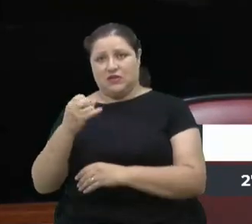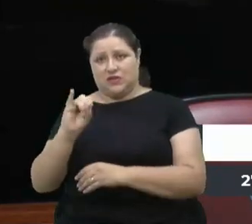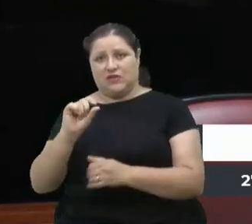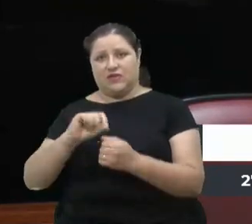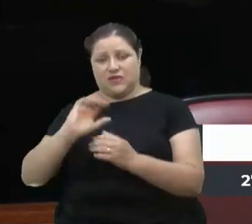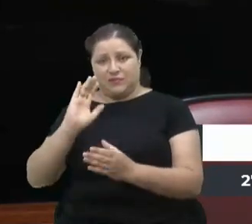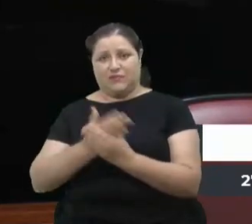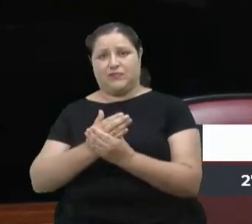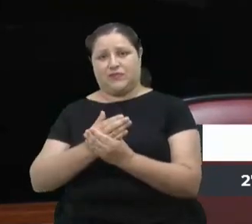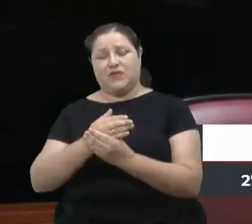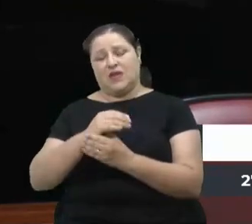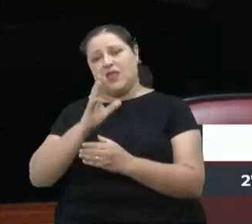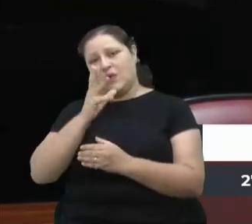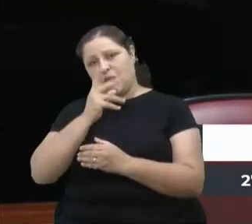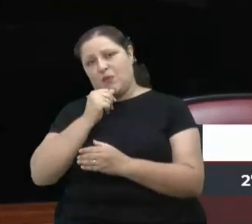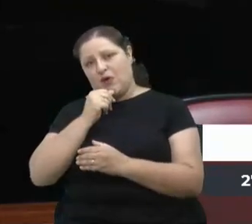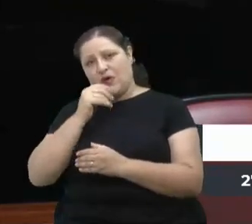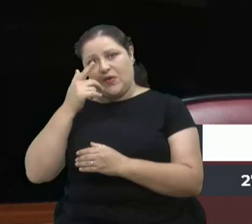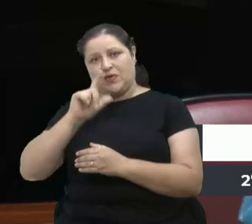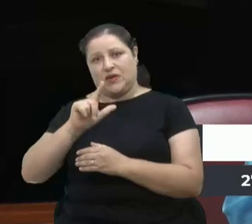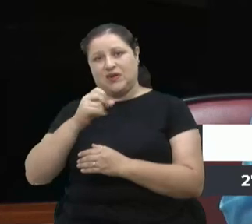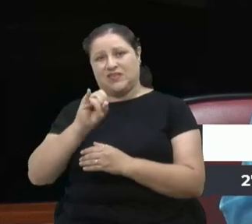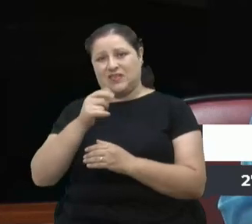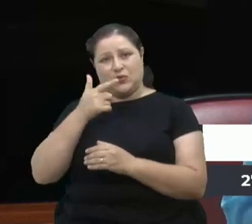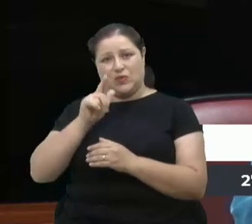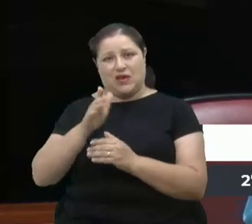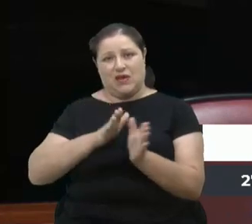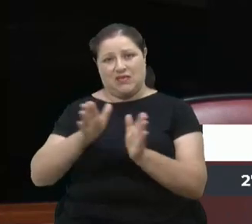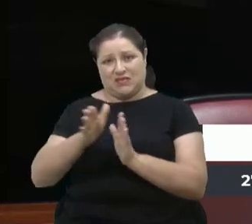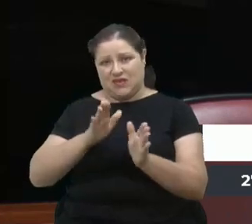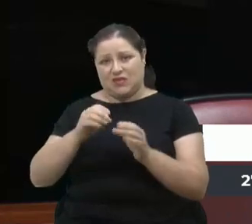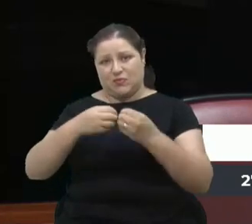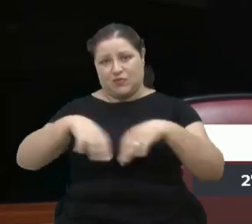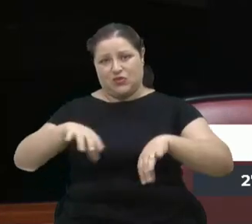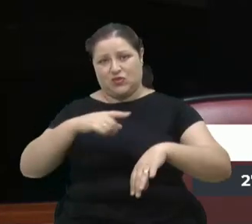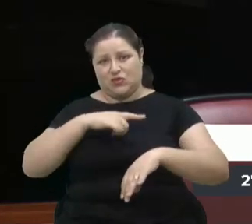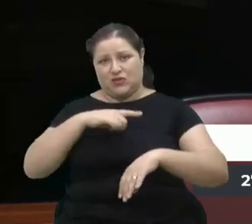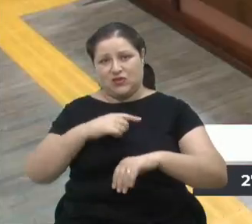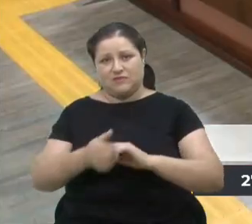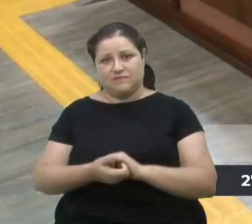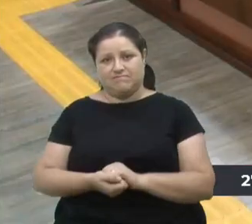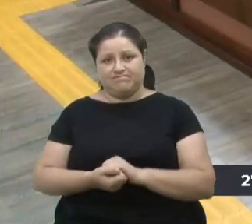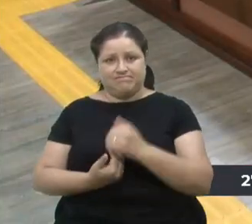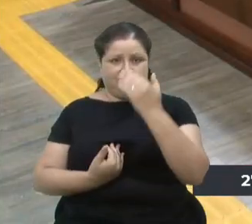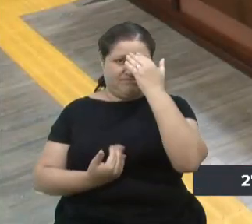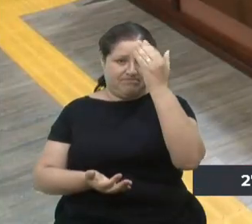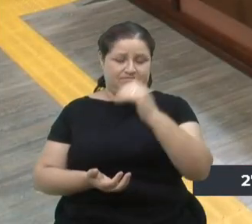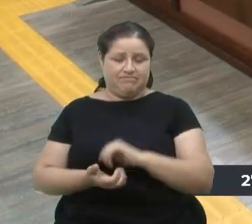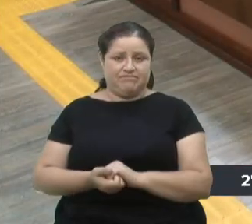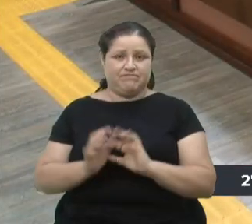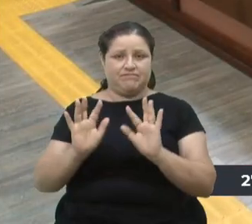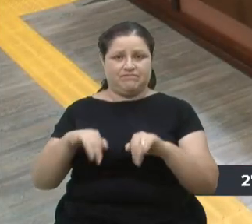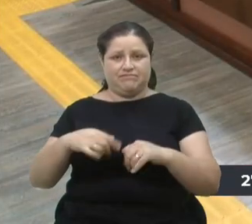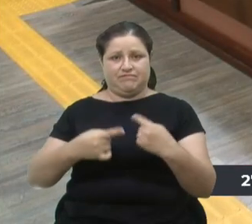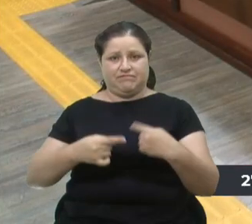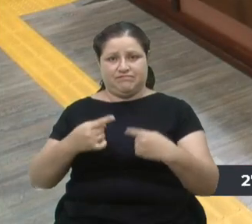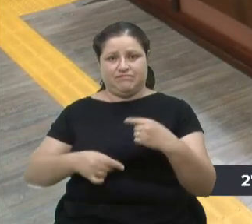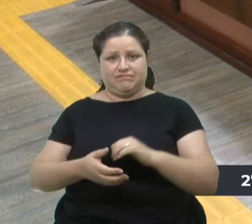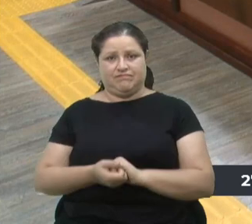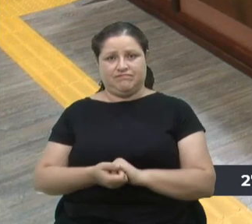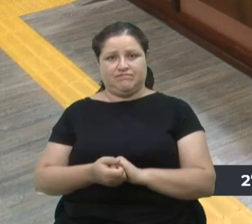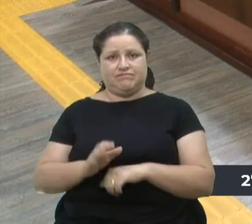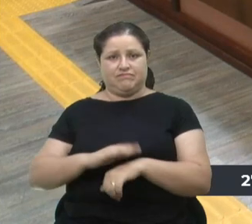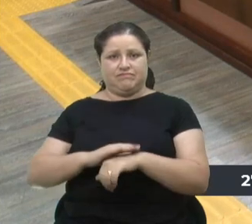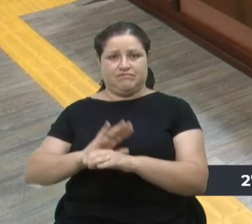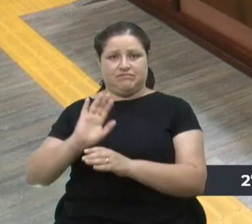leva. E quem não tem acesso, acaba ficando prejudicado. Obrigada, senhor presidente. Obrigado. Encerrada a discussão. Em